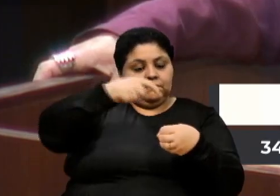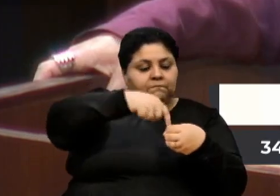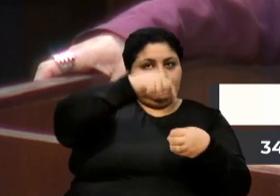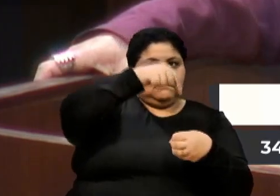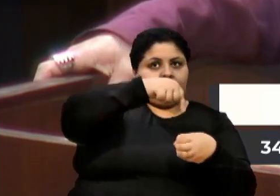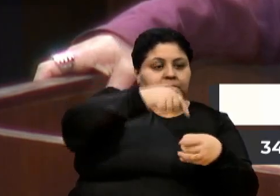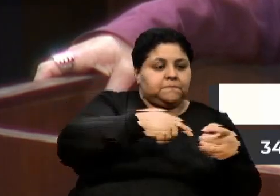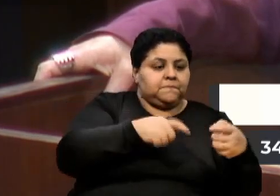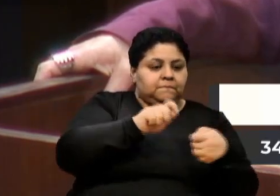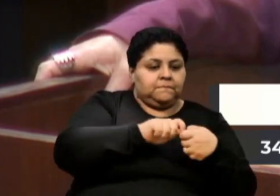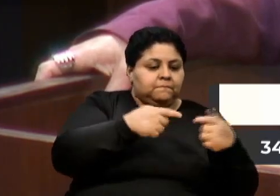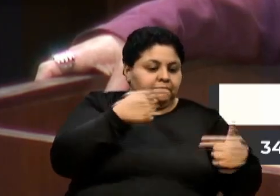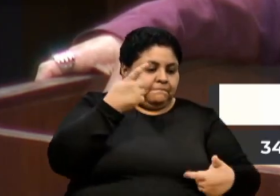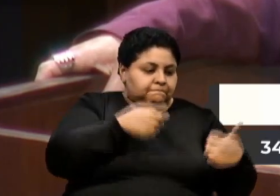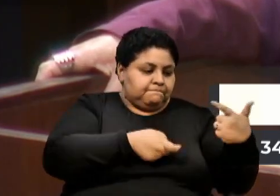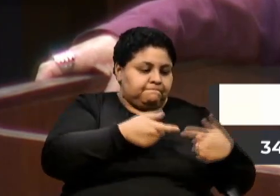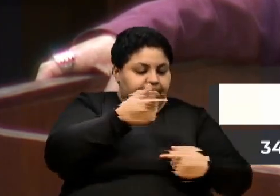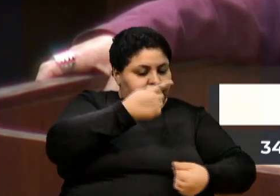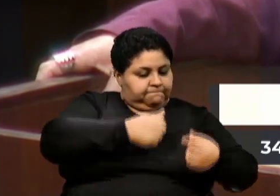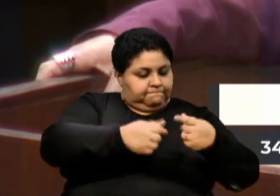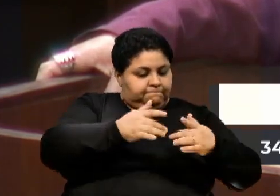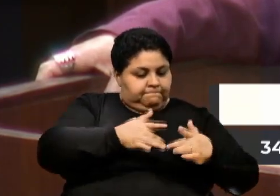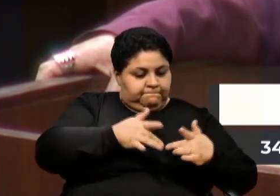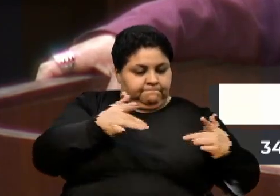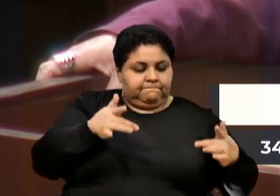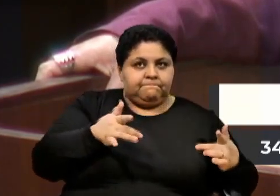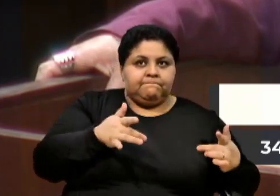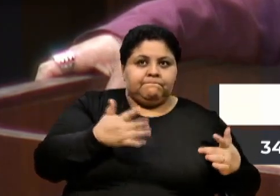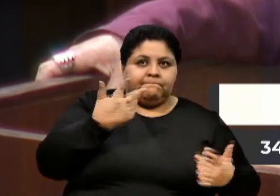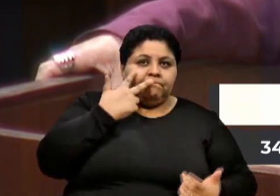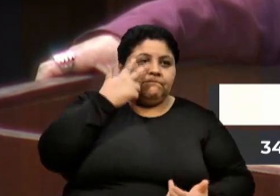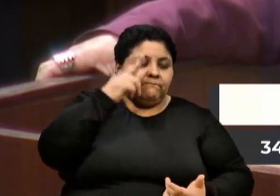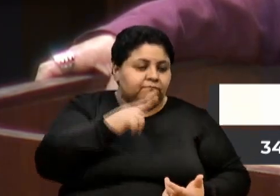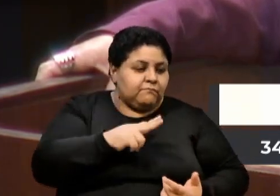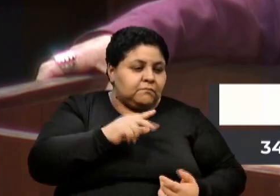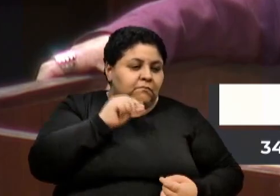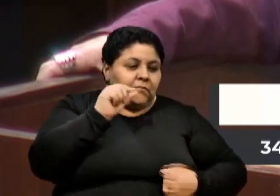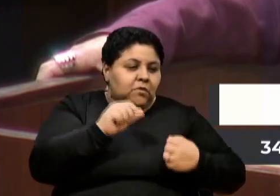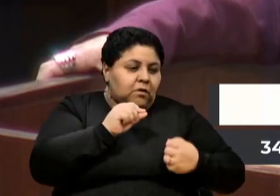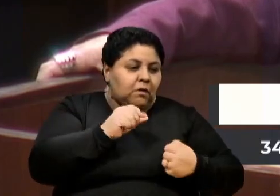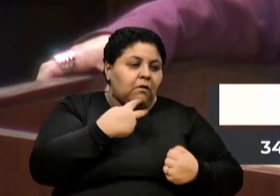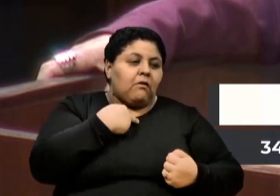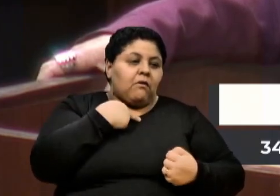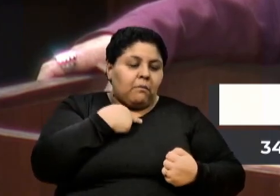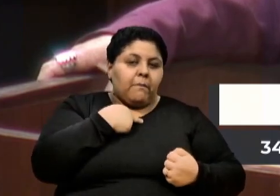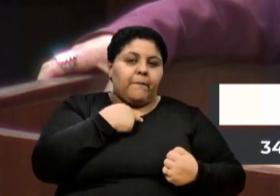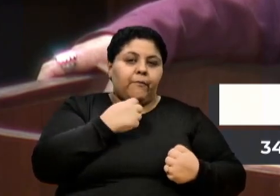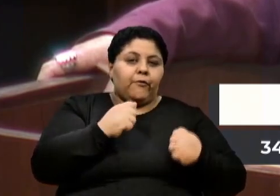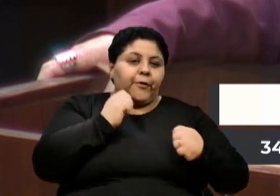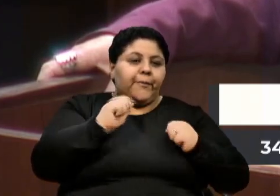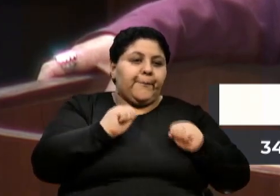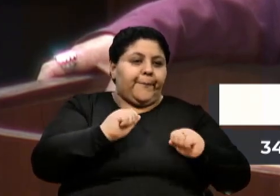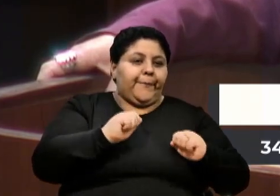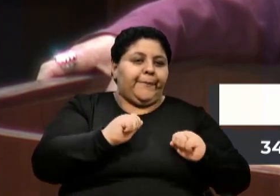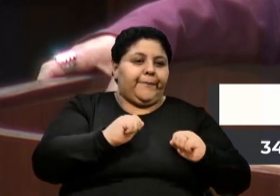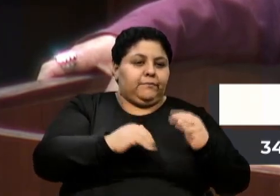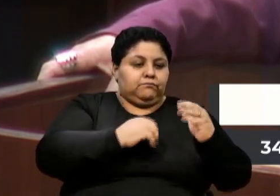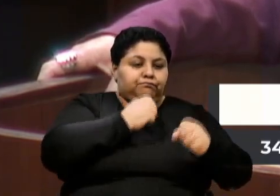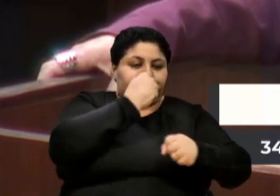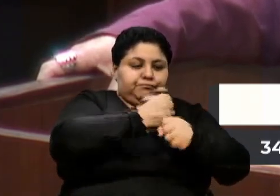esse debate com a economia solidária daqui e ver o que é possível nós construirmos nesse espaço.